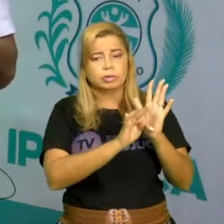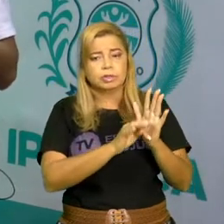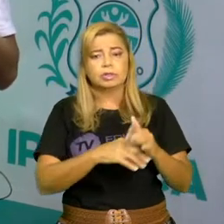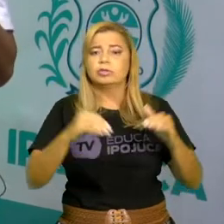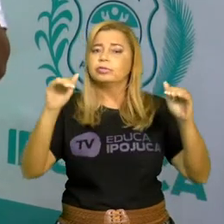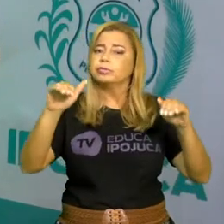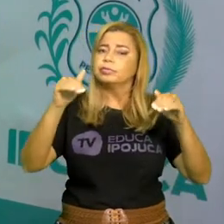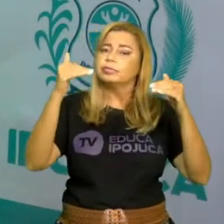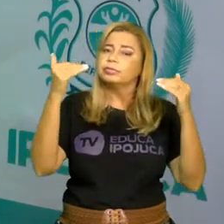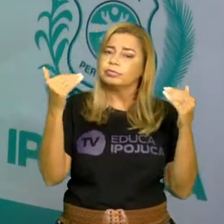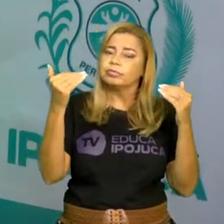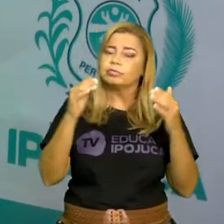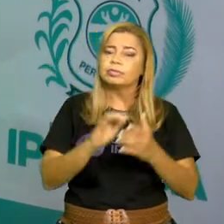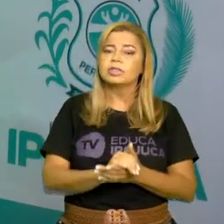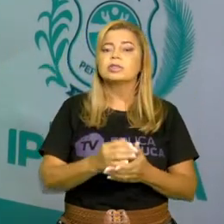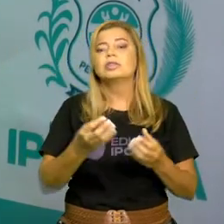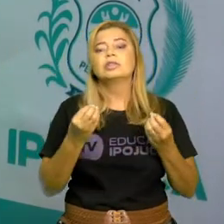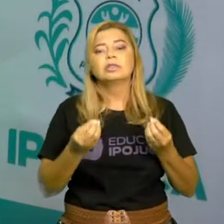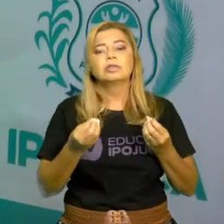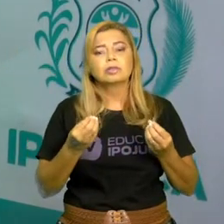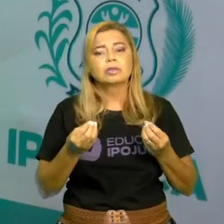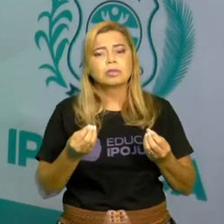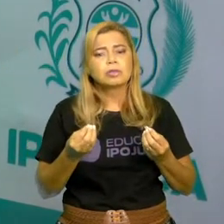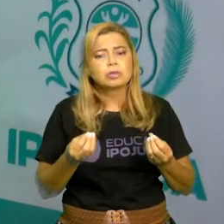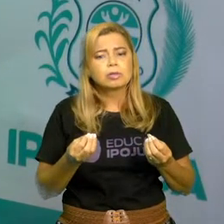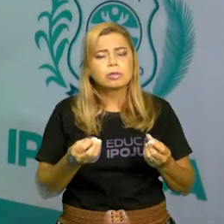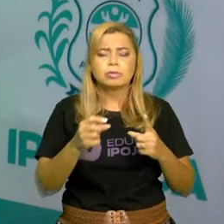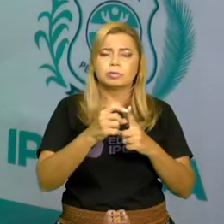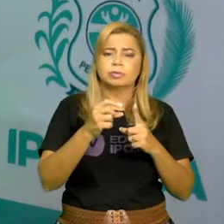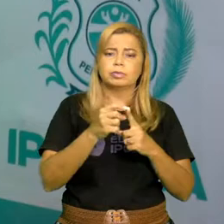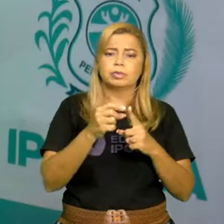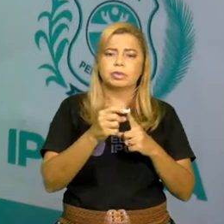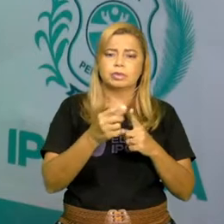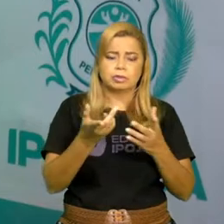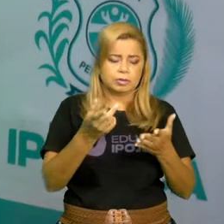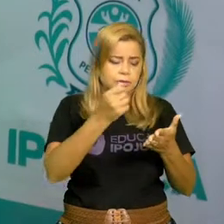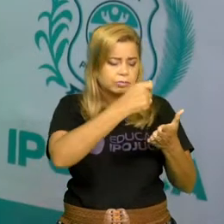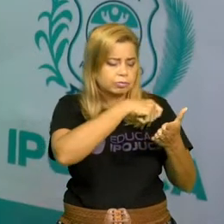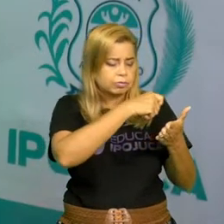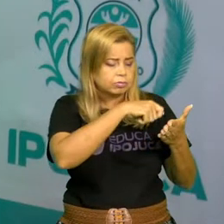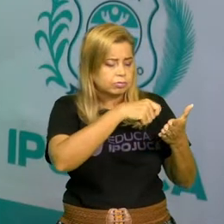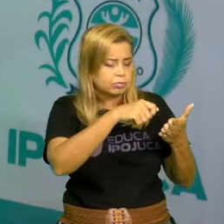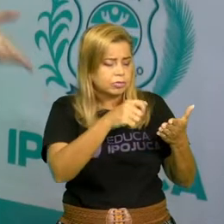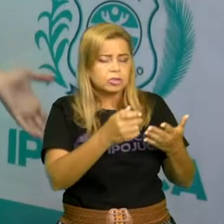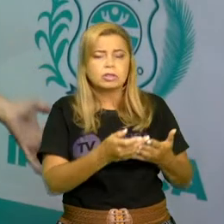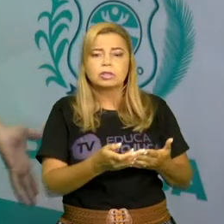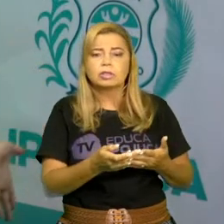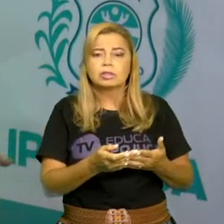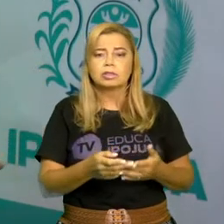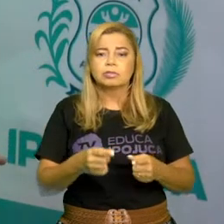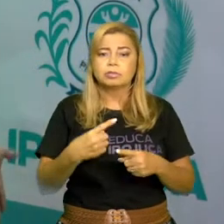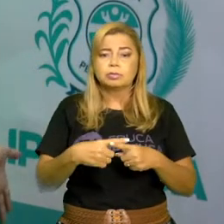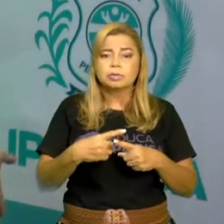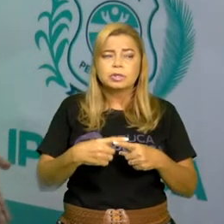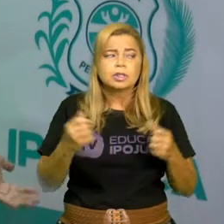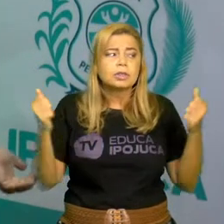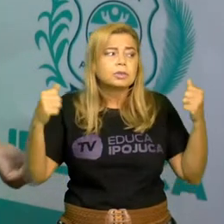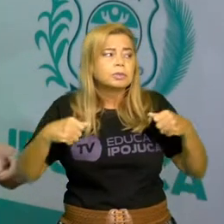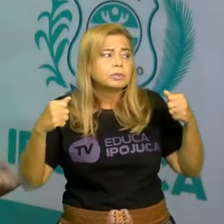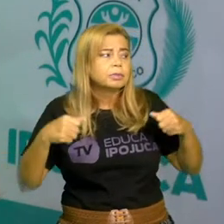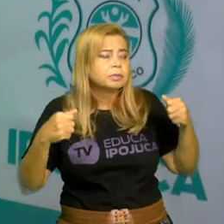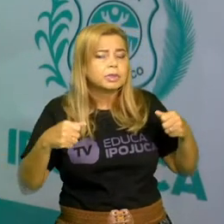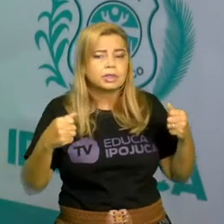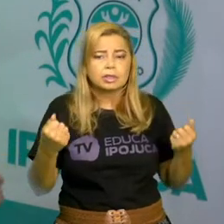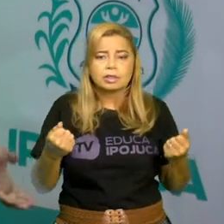atenção como aquelas palavras são escritas para quando a gente precisar, a gente saber se é escrito